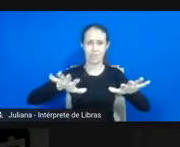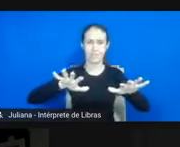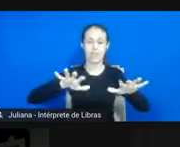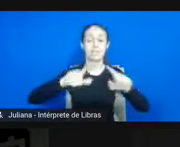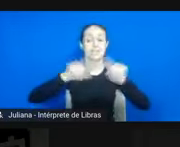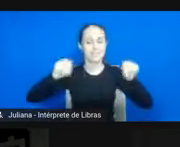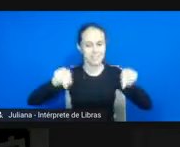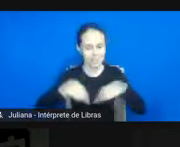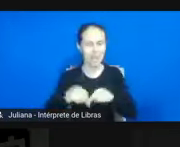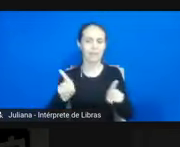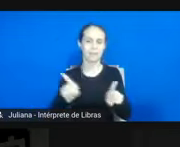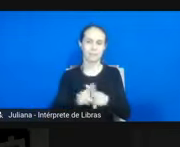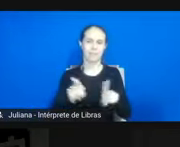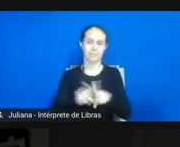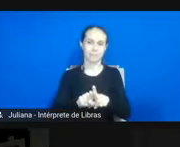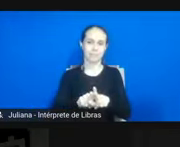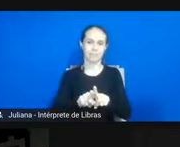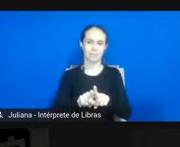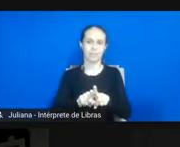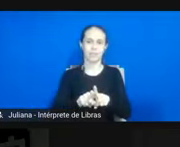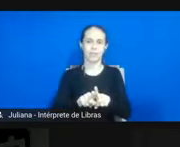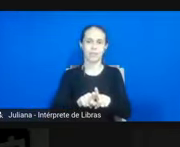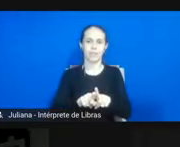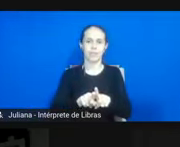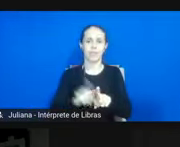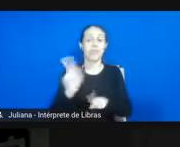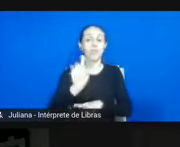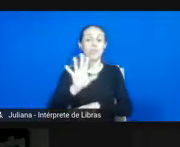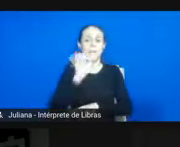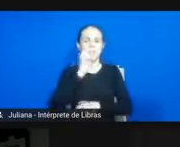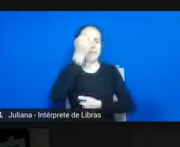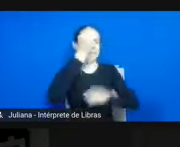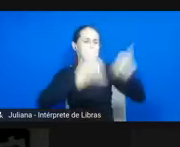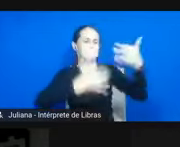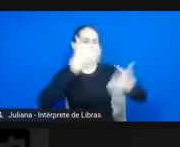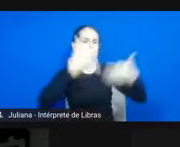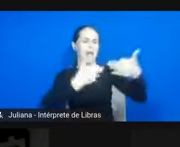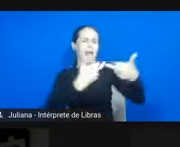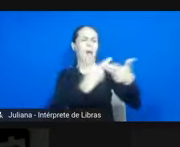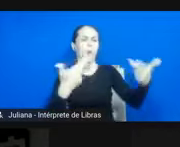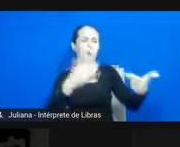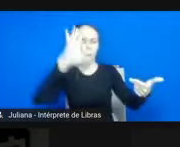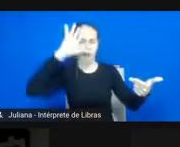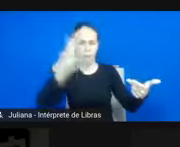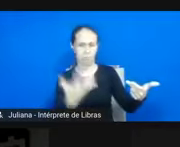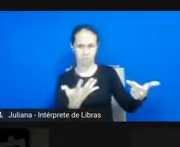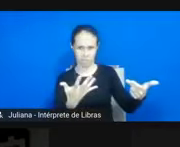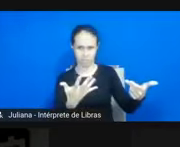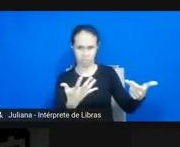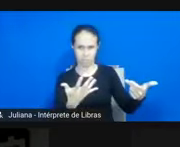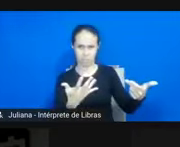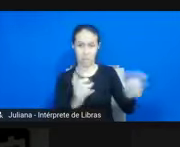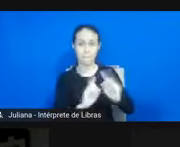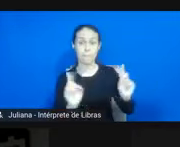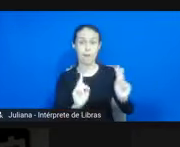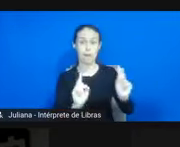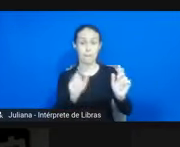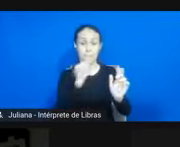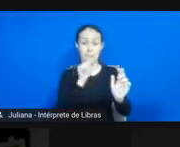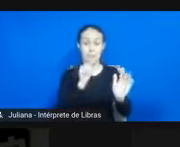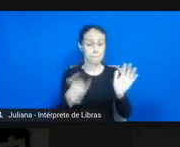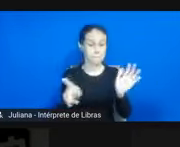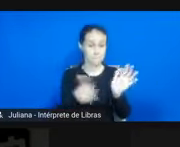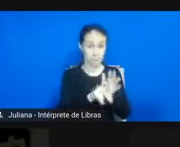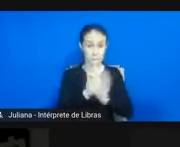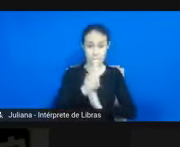aula, para além de explicar os fatos para os alunos. A própria Base Nacional Curricular Comum,